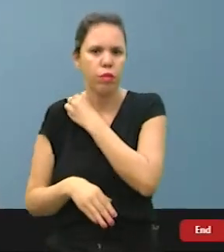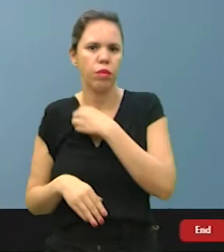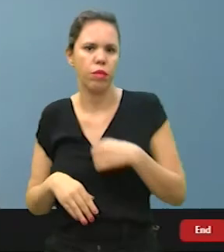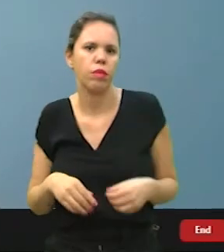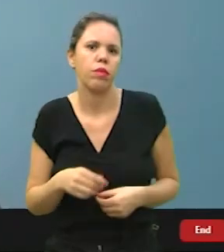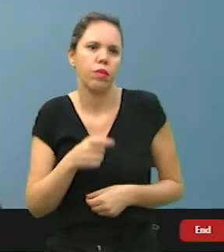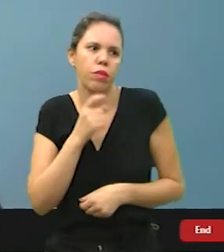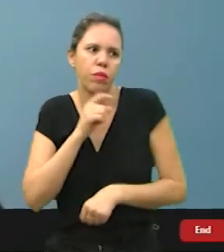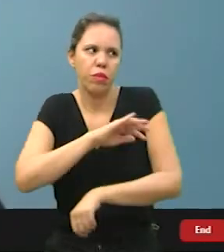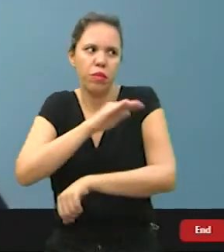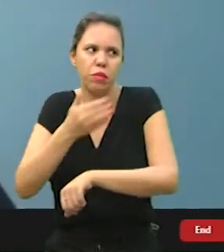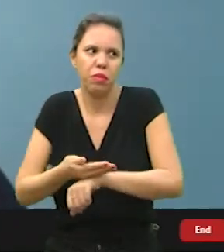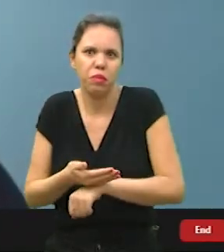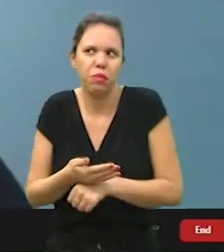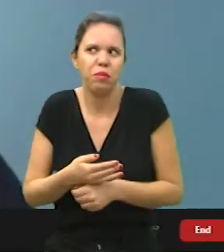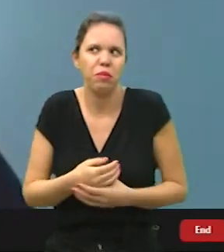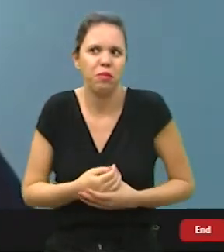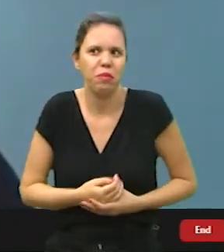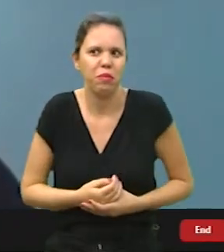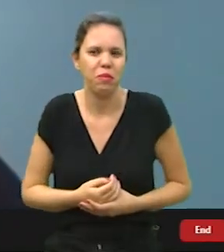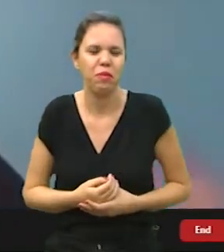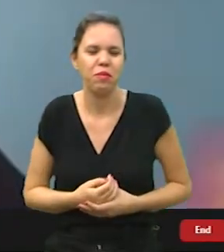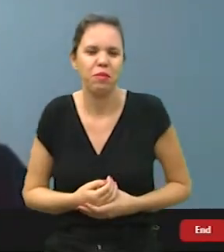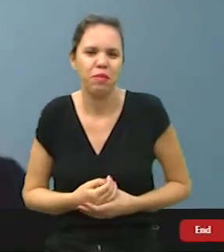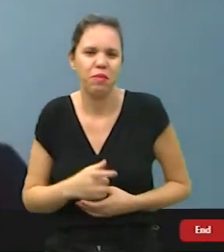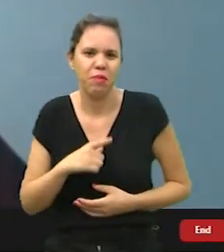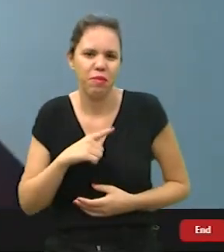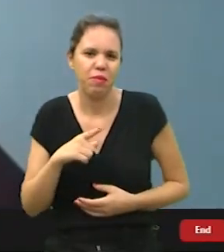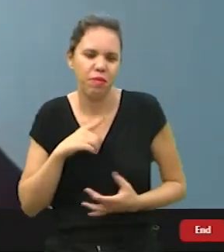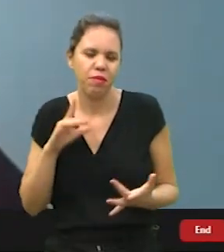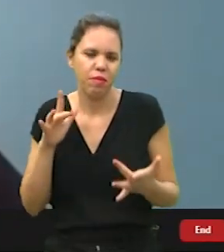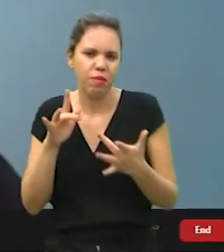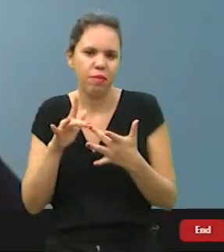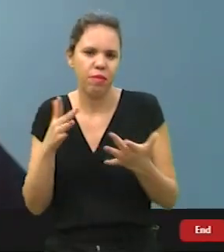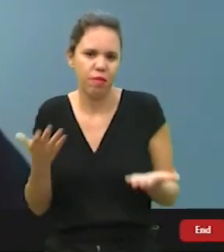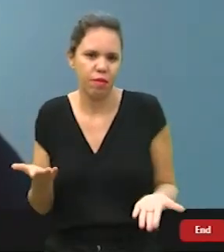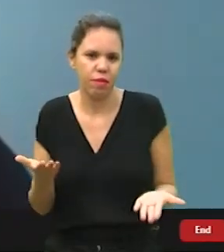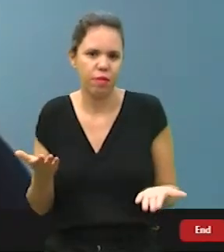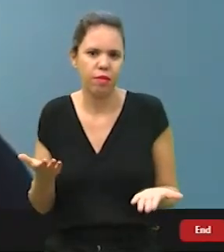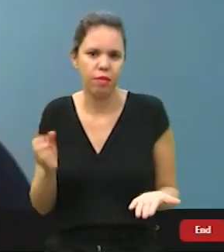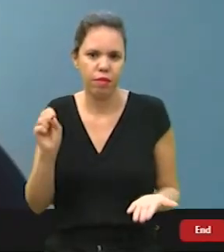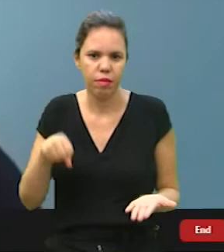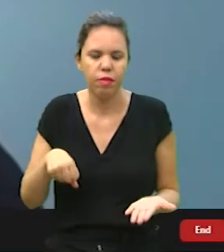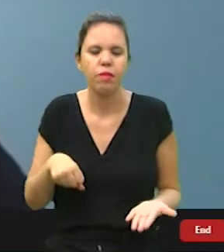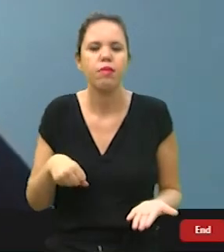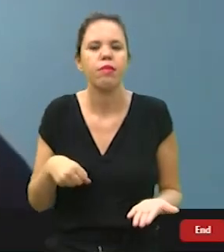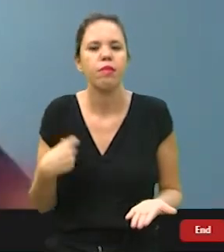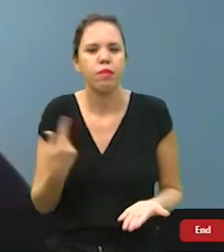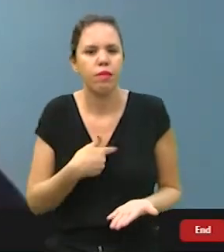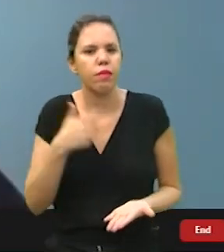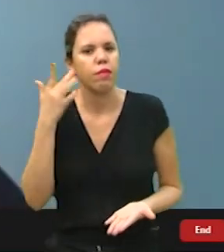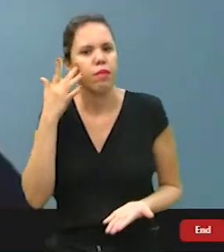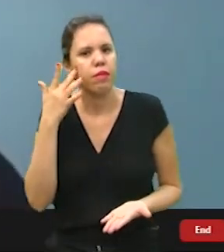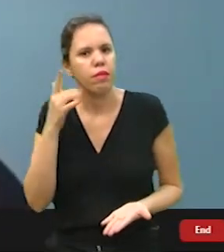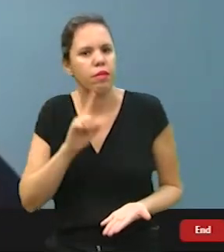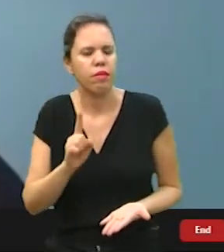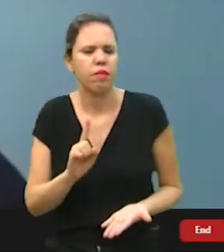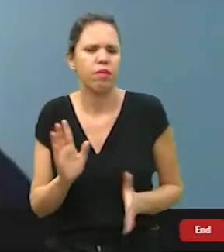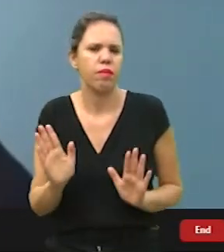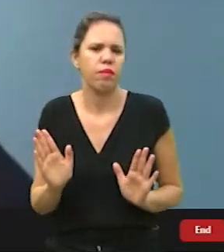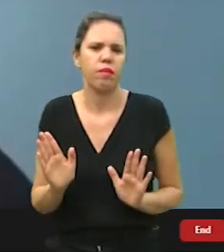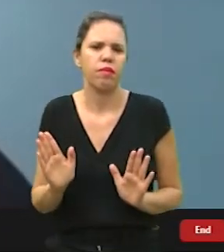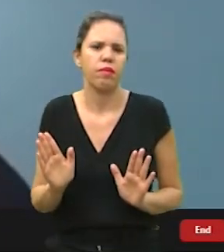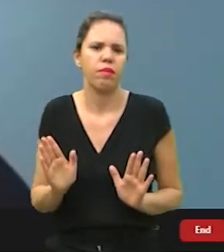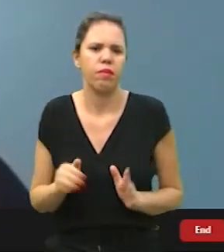na Antártica. Meu Deus! Então, tem essa ligação direta, sim, e a gente acha que não.